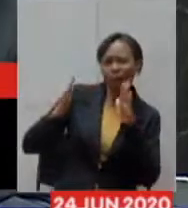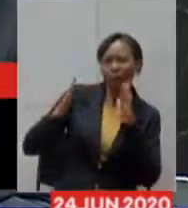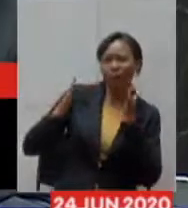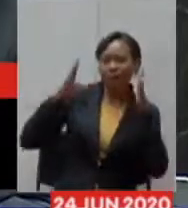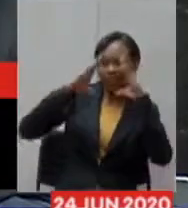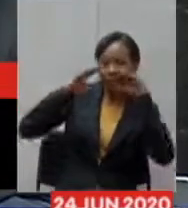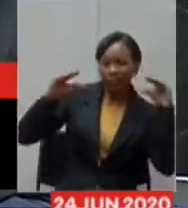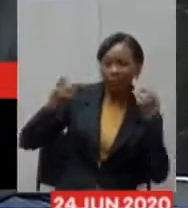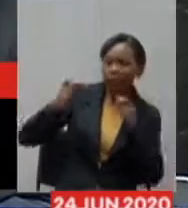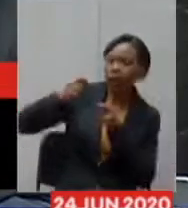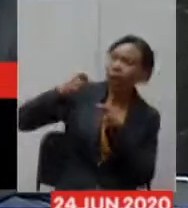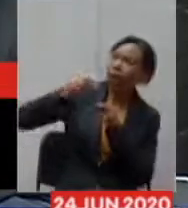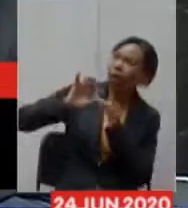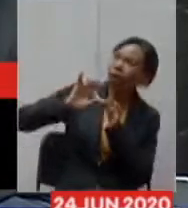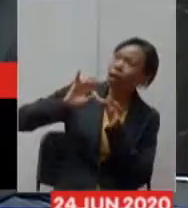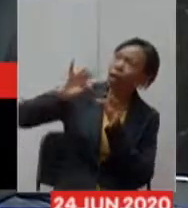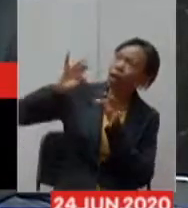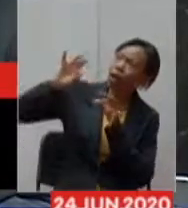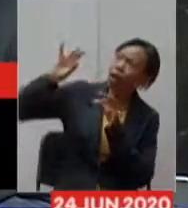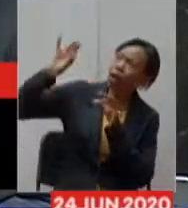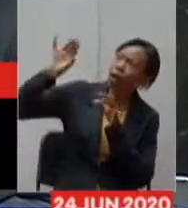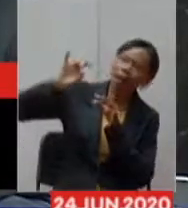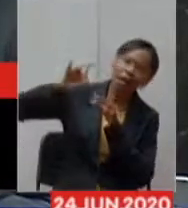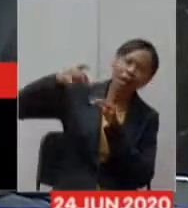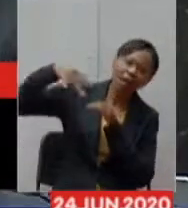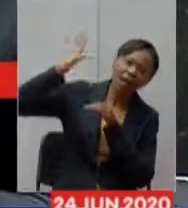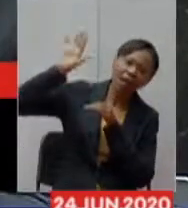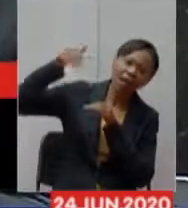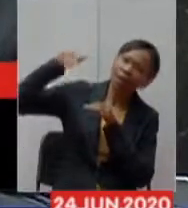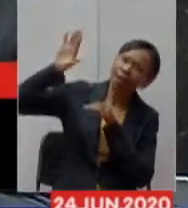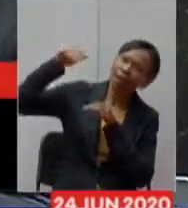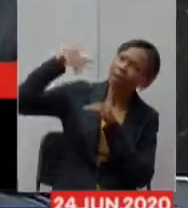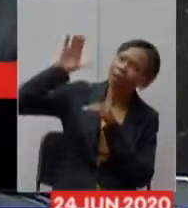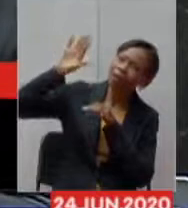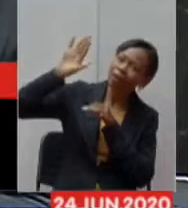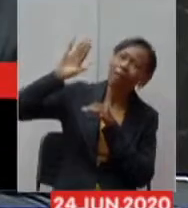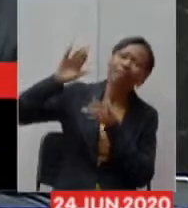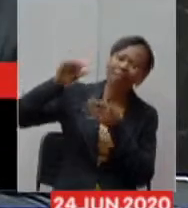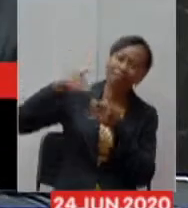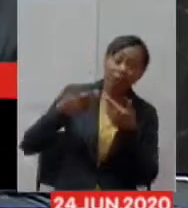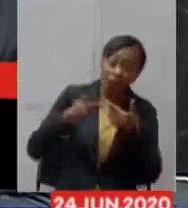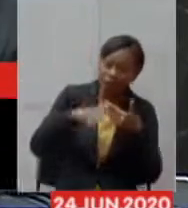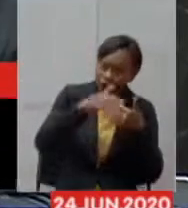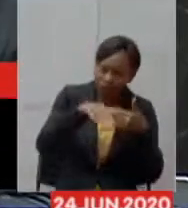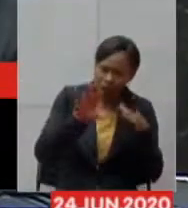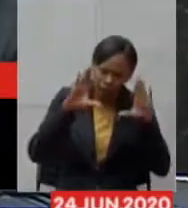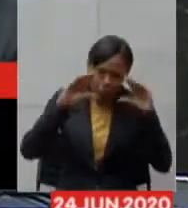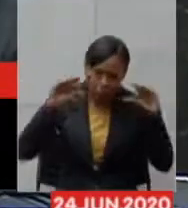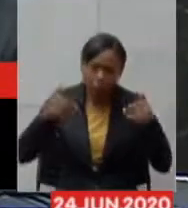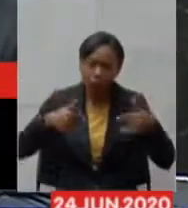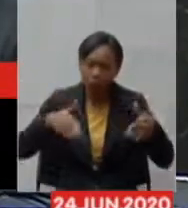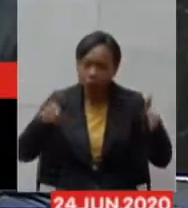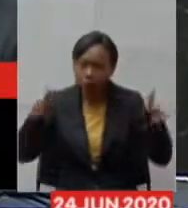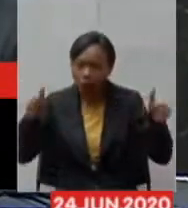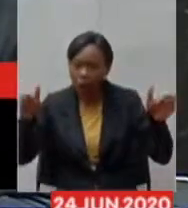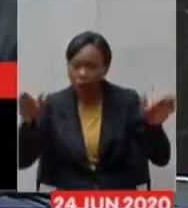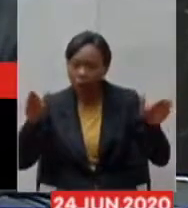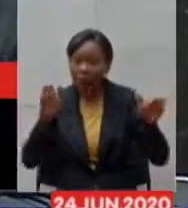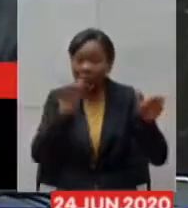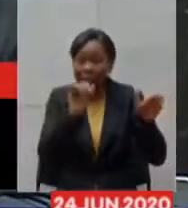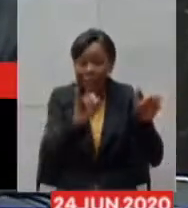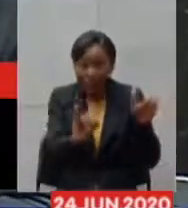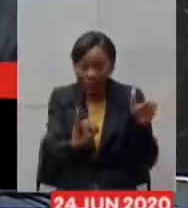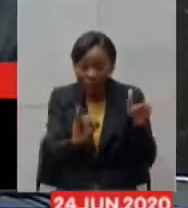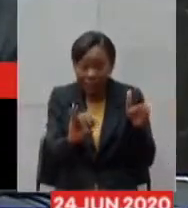e aí deixa a sociedade andar mais a atividade econômica embalar se volta em alguma região do